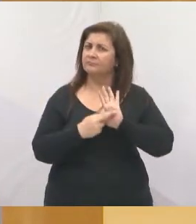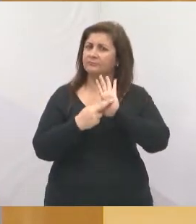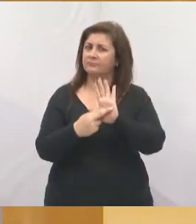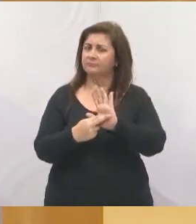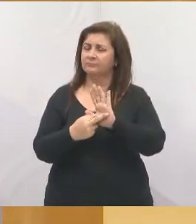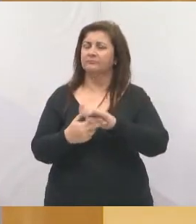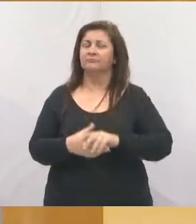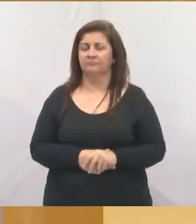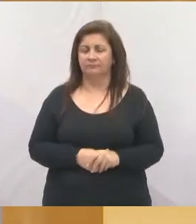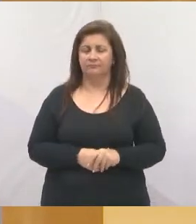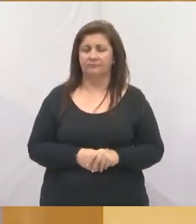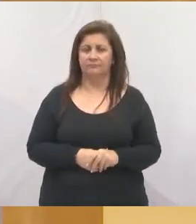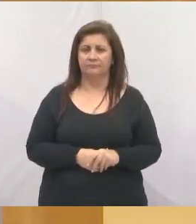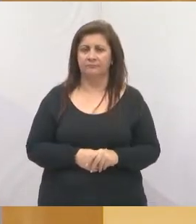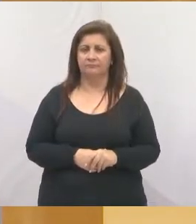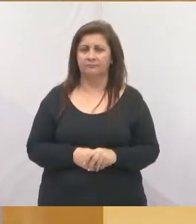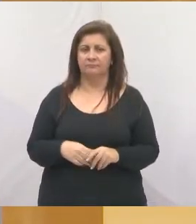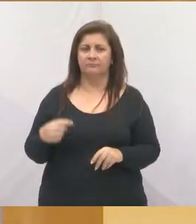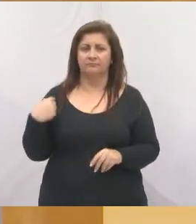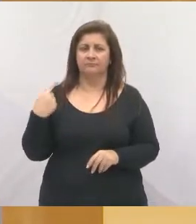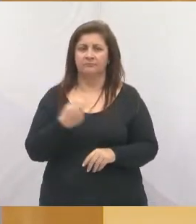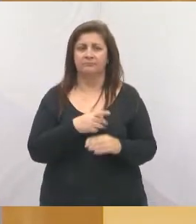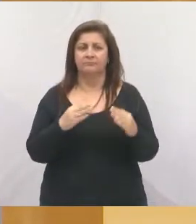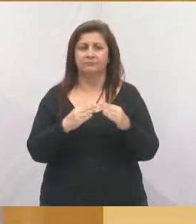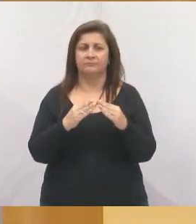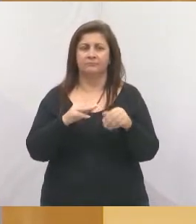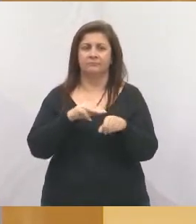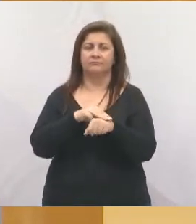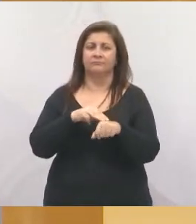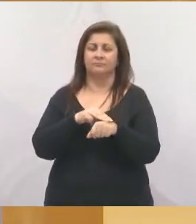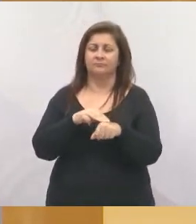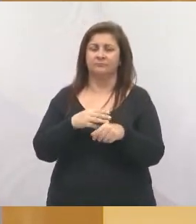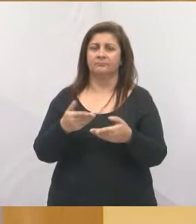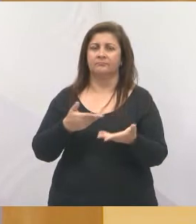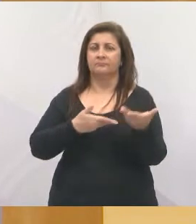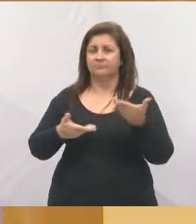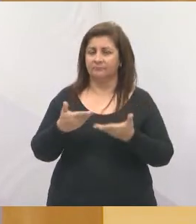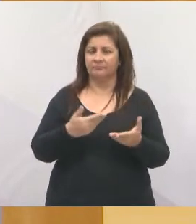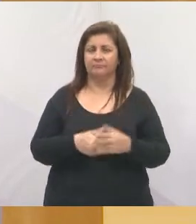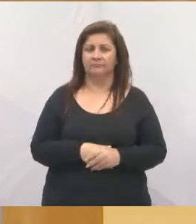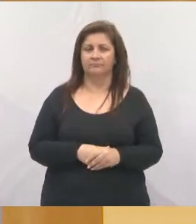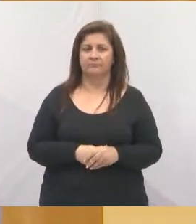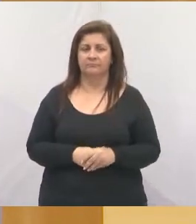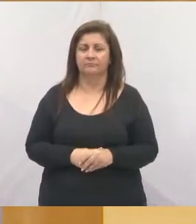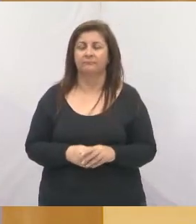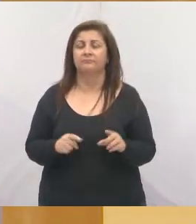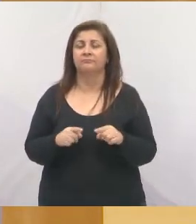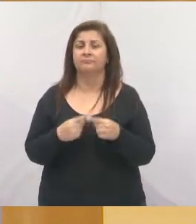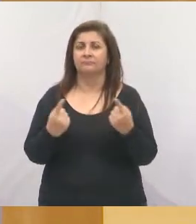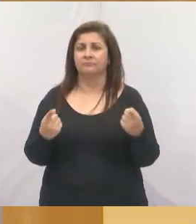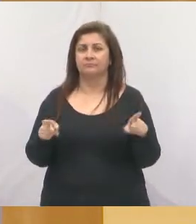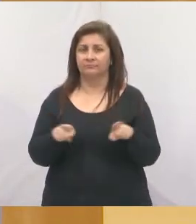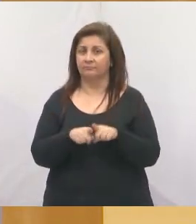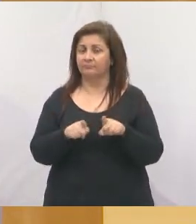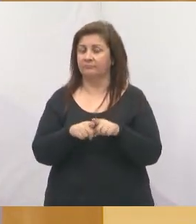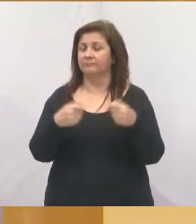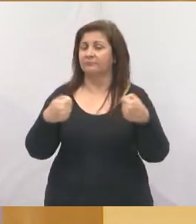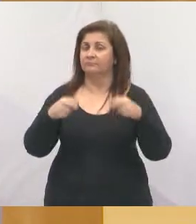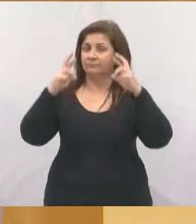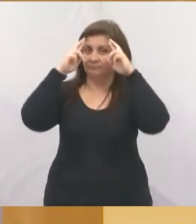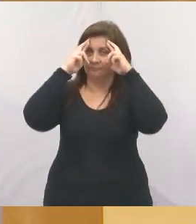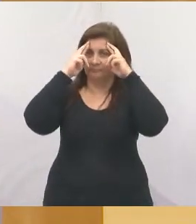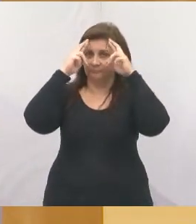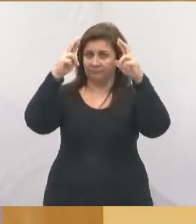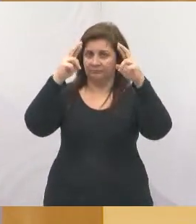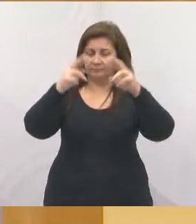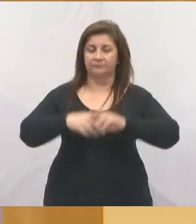enquanto vereador. Essa é a nossa casa, é a casa de fazer os debates, é a casa de discutir, mas é uma entidade também que a gente tem que respeitar, né,